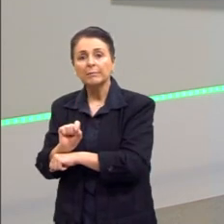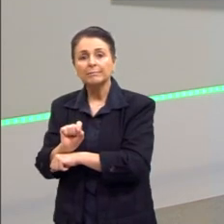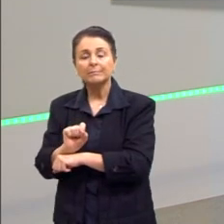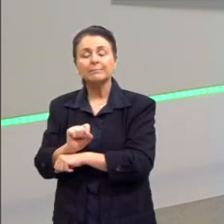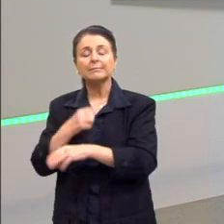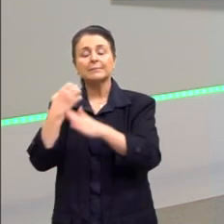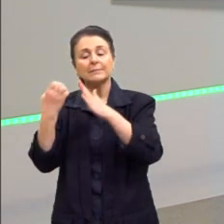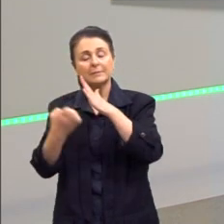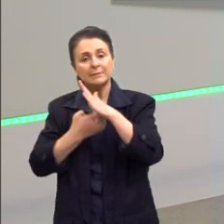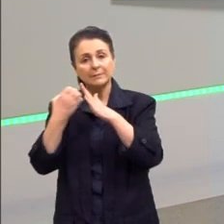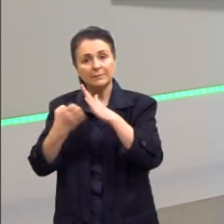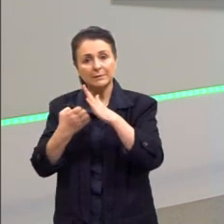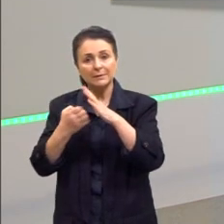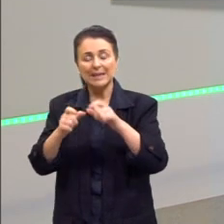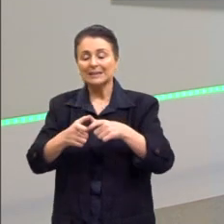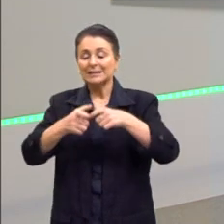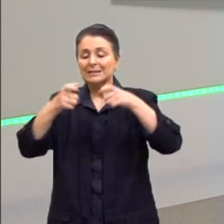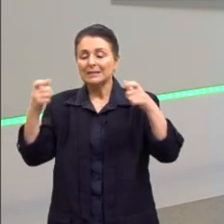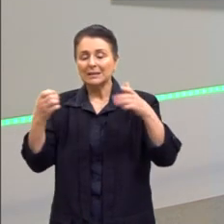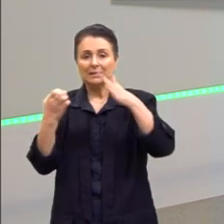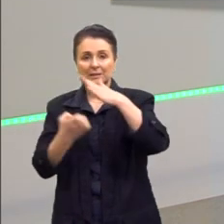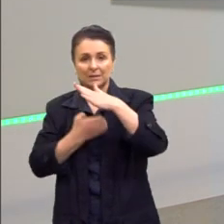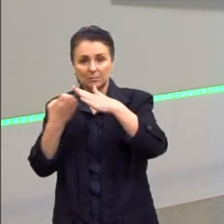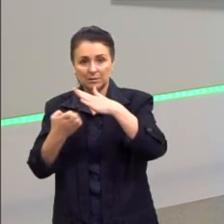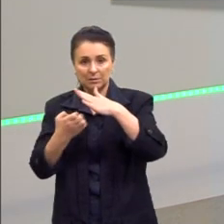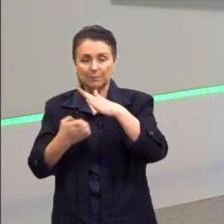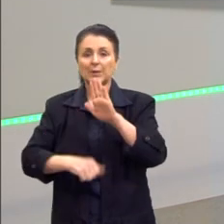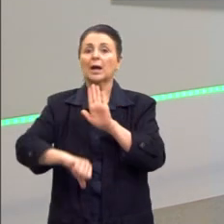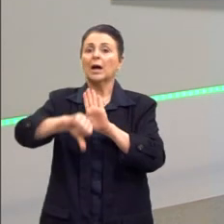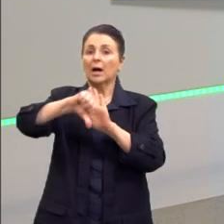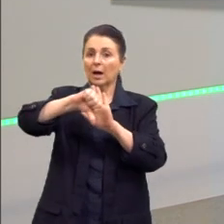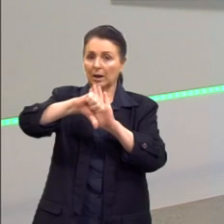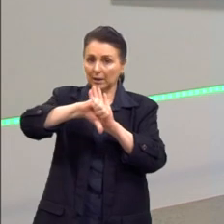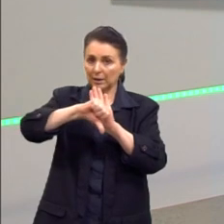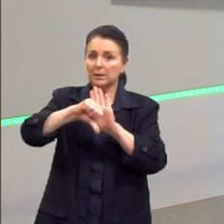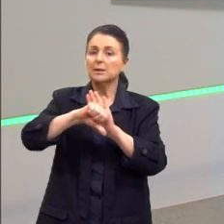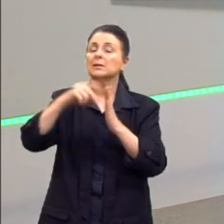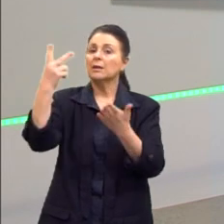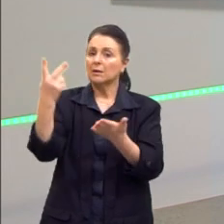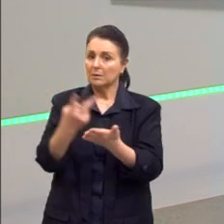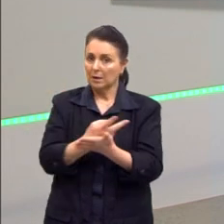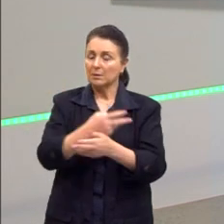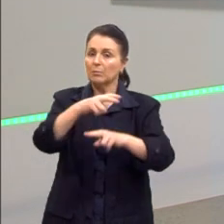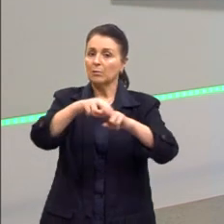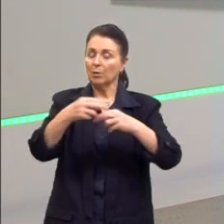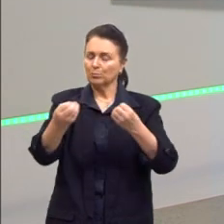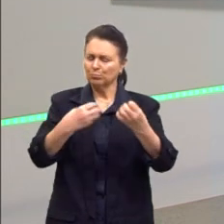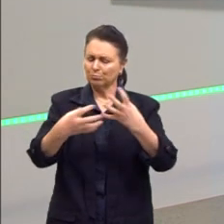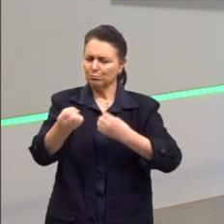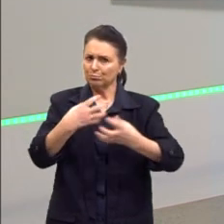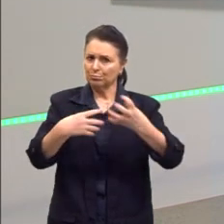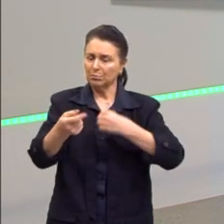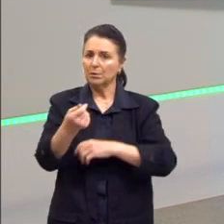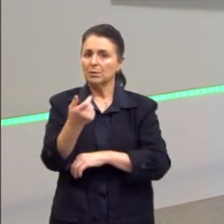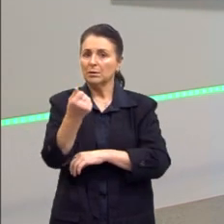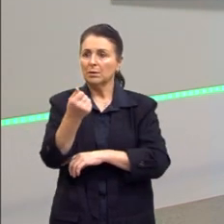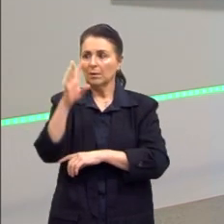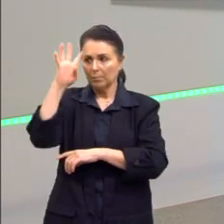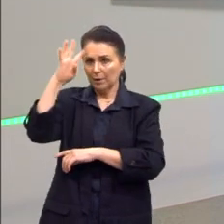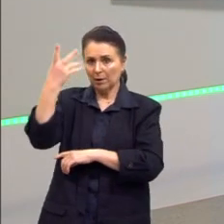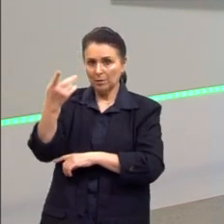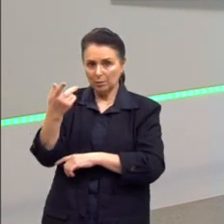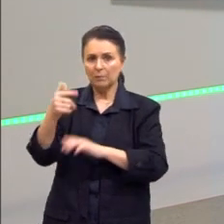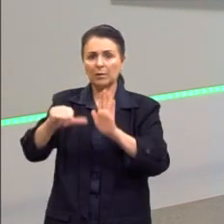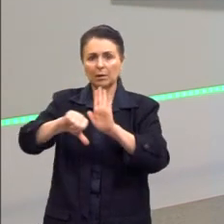empresas. Então, o que acontece? Essa crise já acontece por uma concentração de dinheiro e, para resolver essa crise,